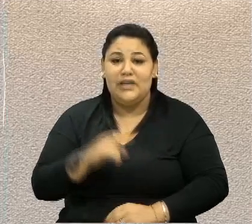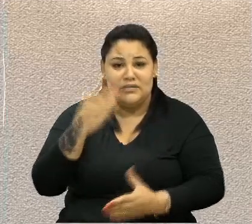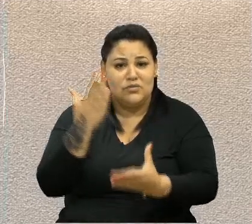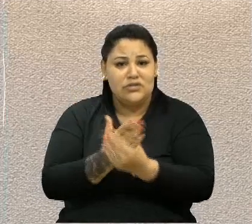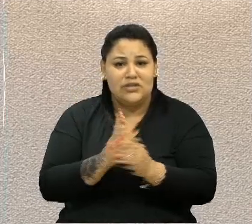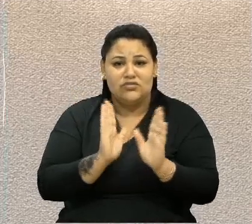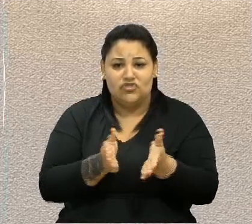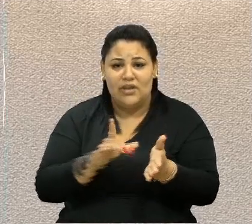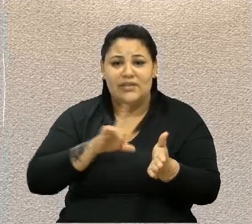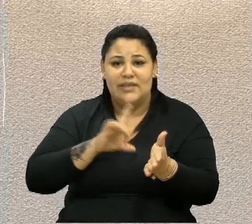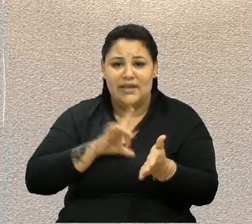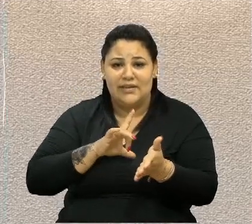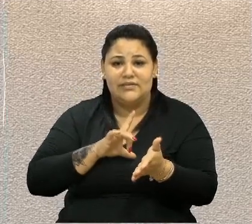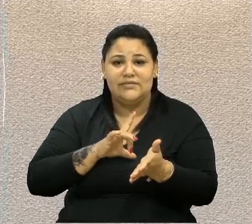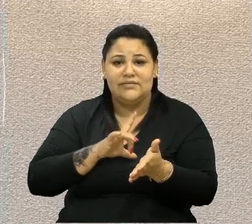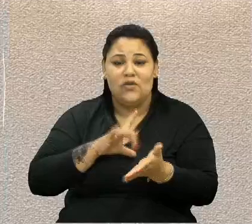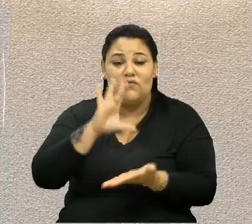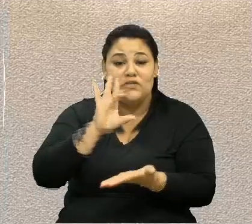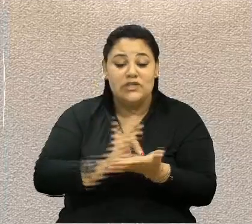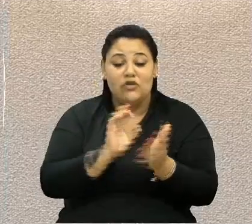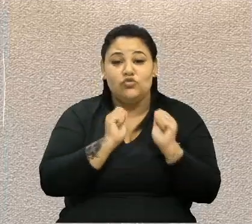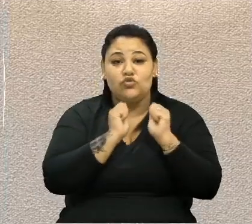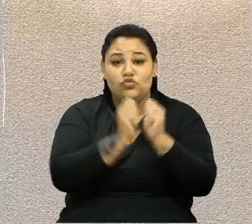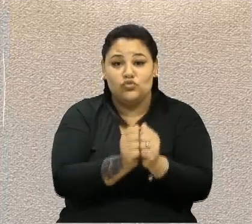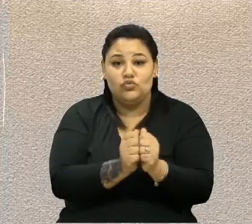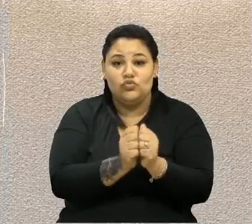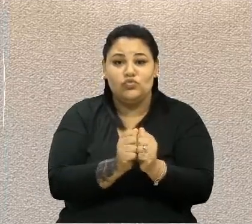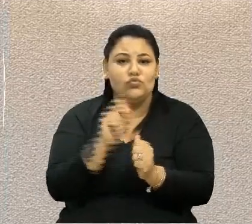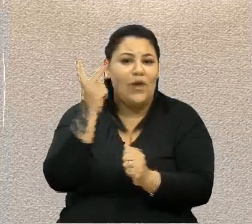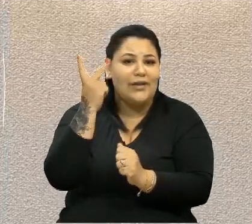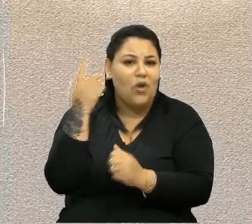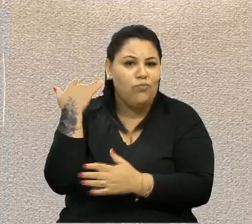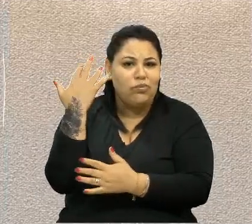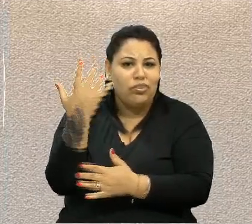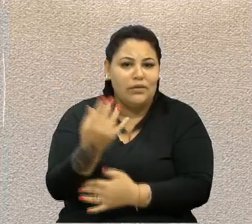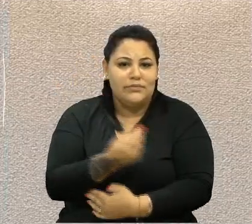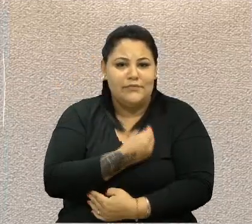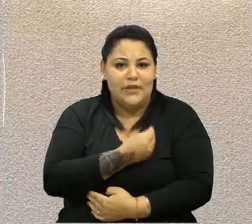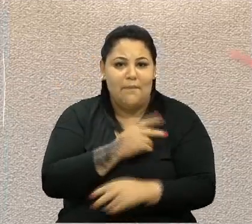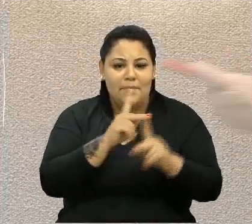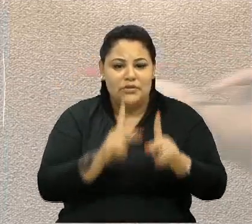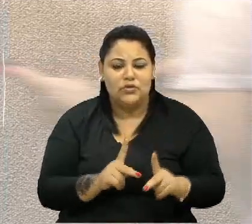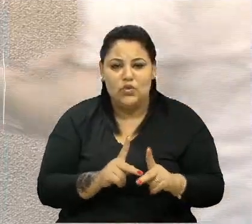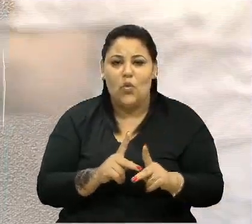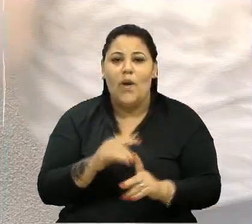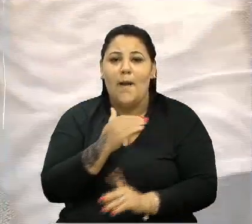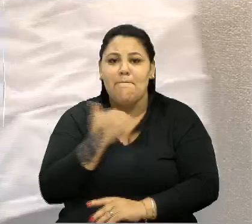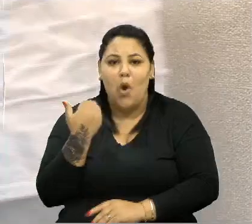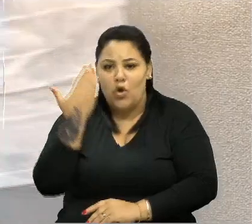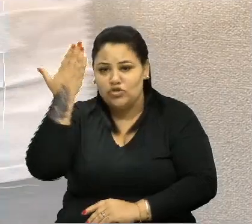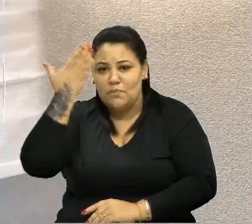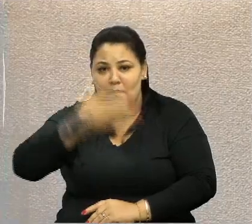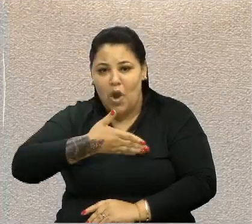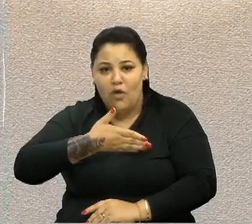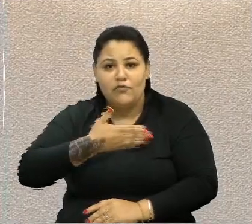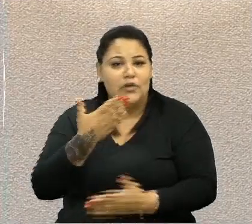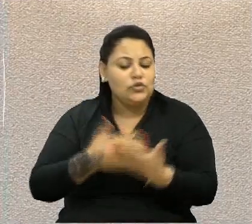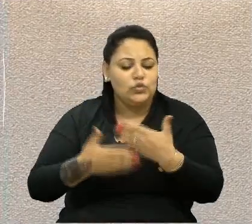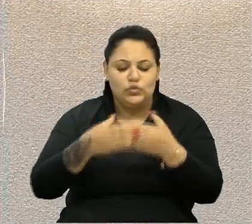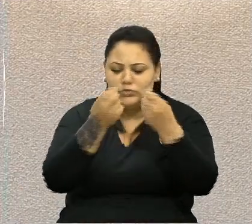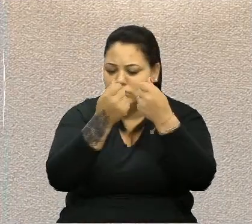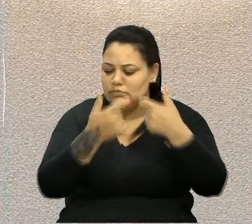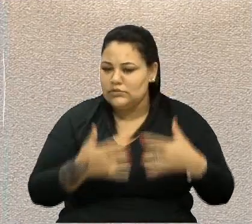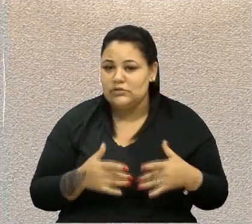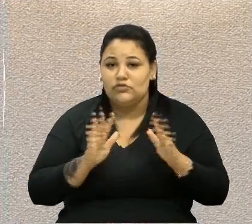instruído com histórico, mapa de localização, certidão de óbito e certidões judiciais negativas. Baixado a Secretaria